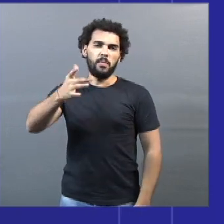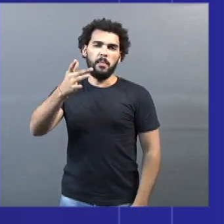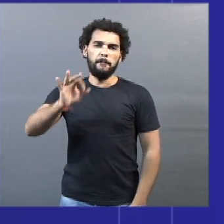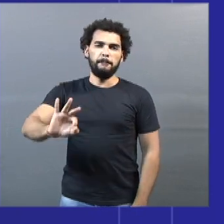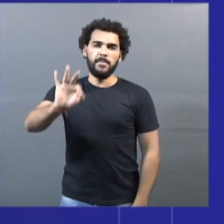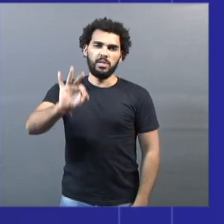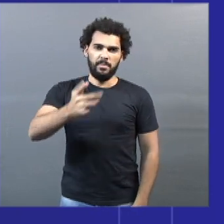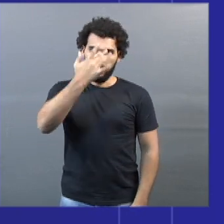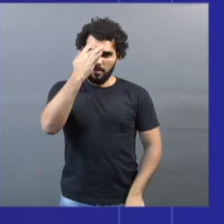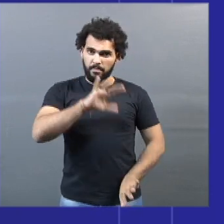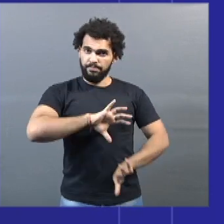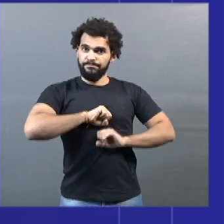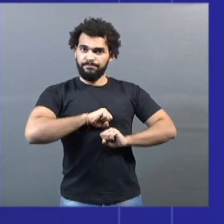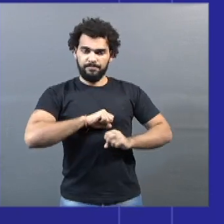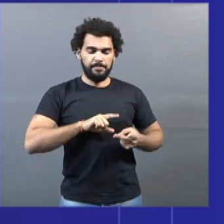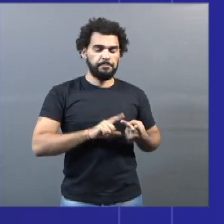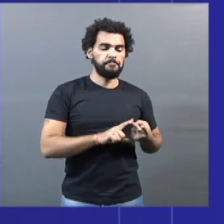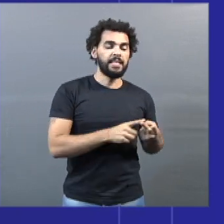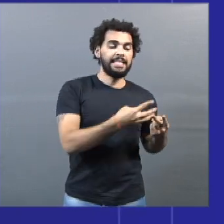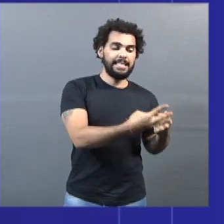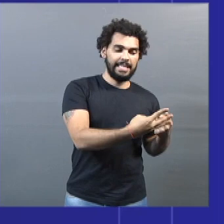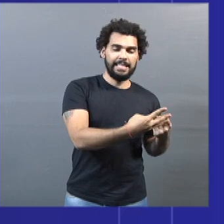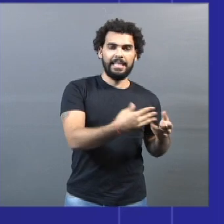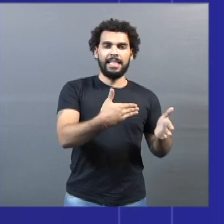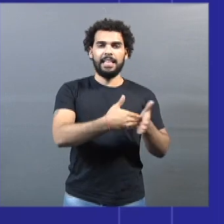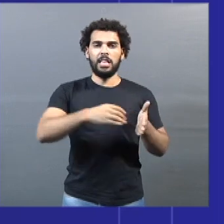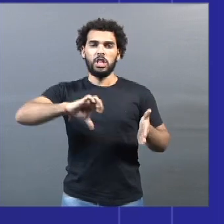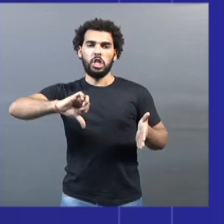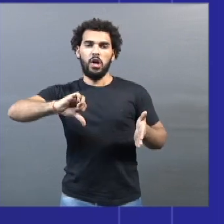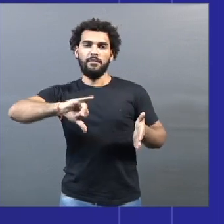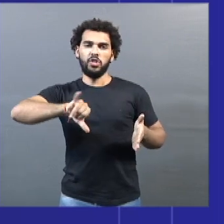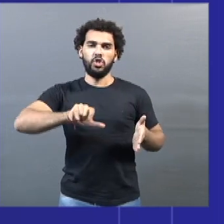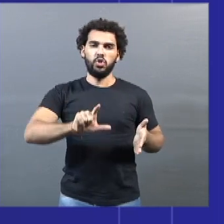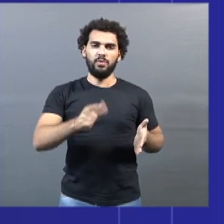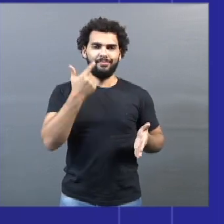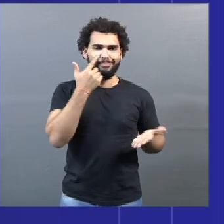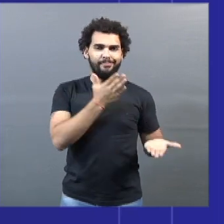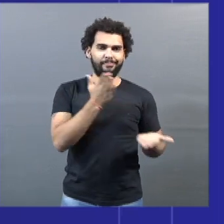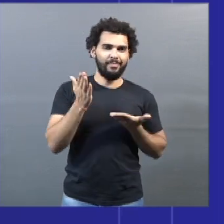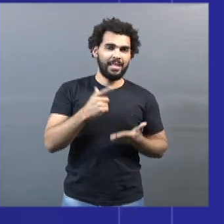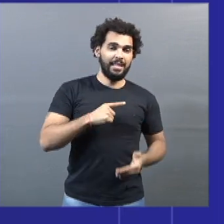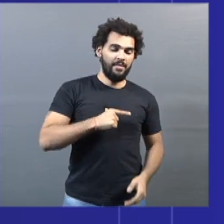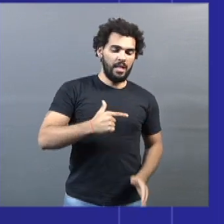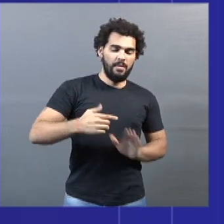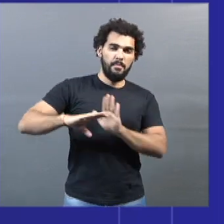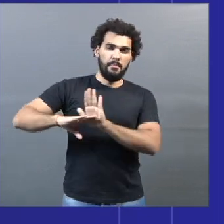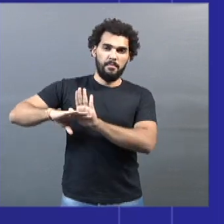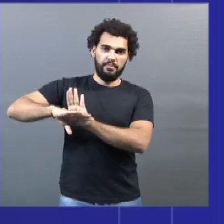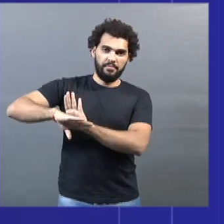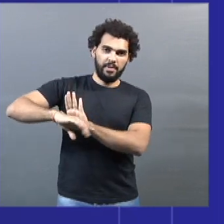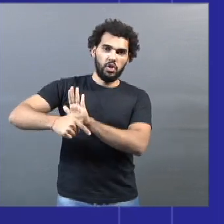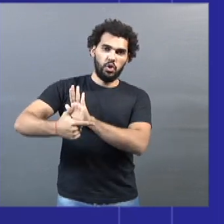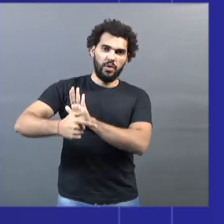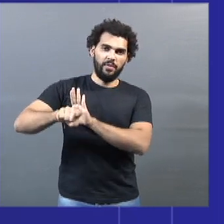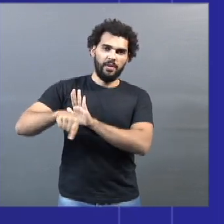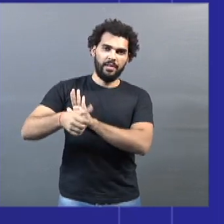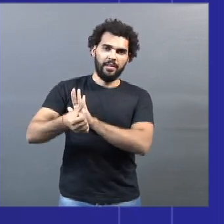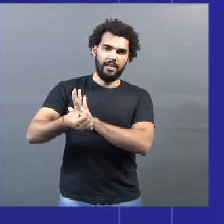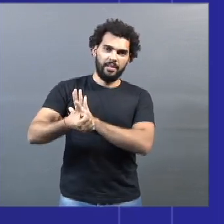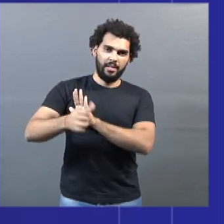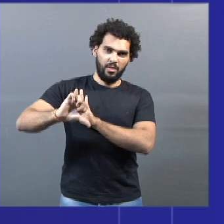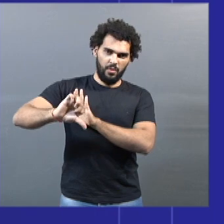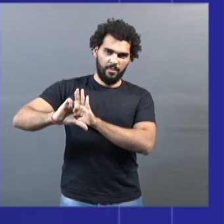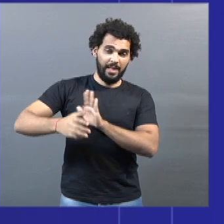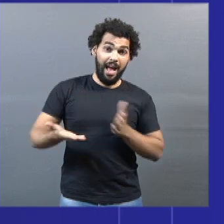Entre os dias 3 e 9 de julho, o índice foi de 2,64%. Na